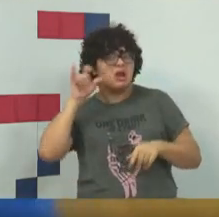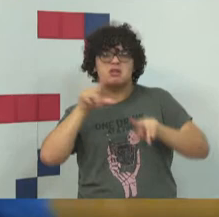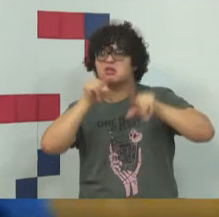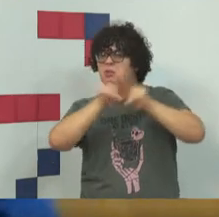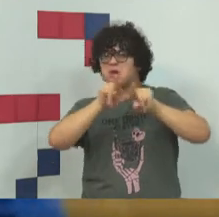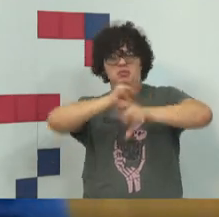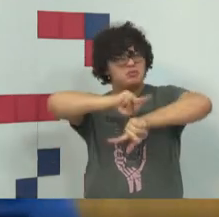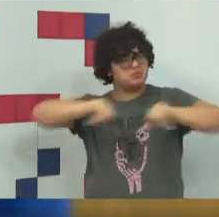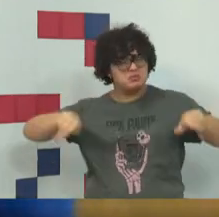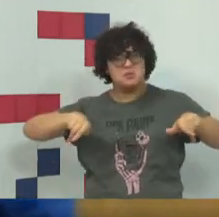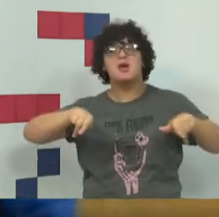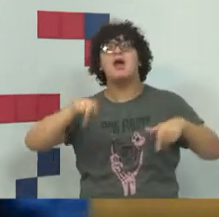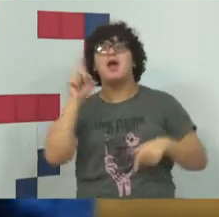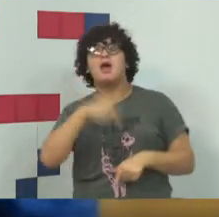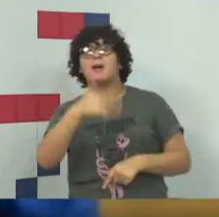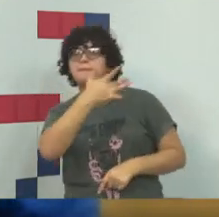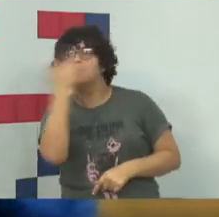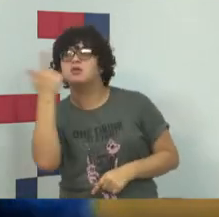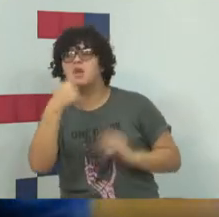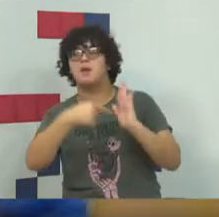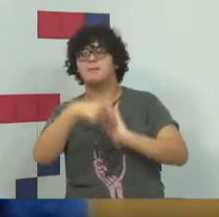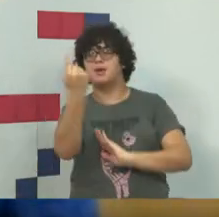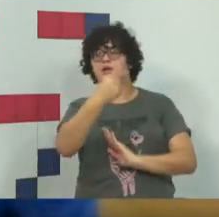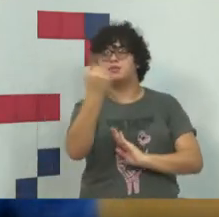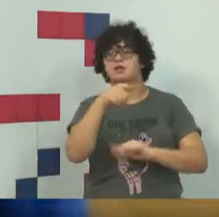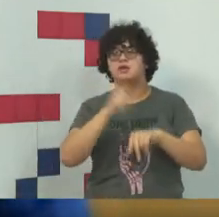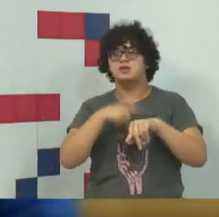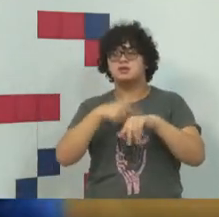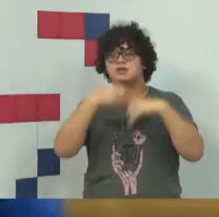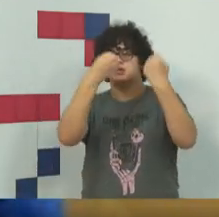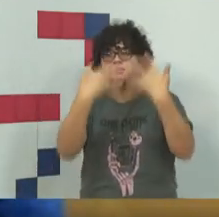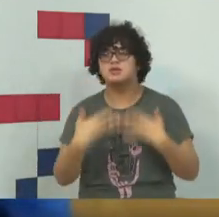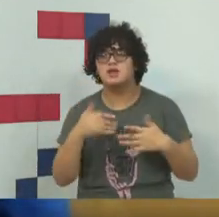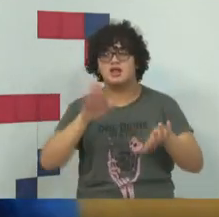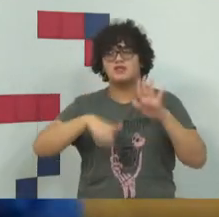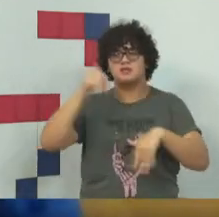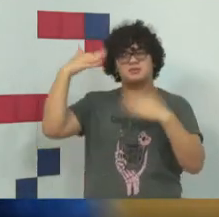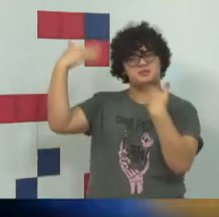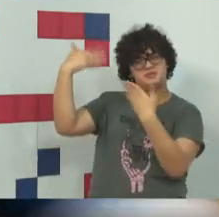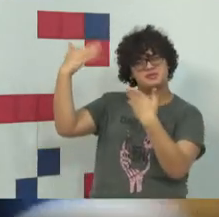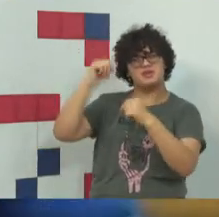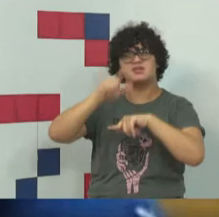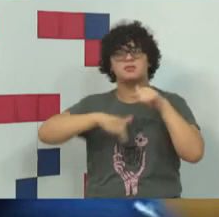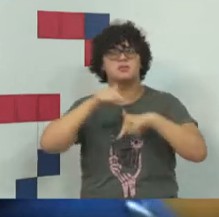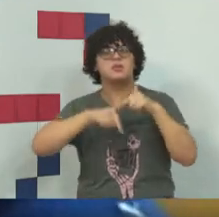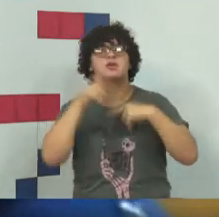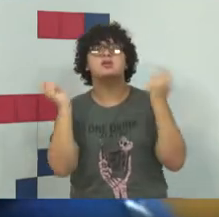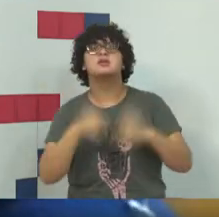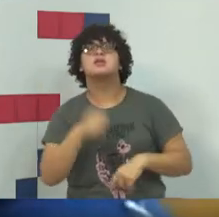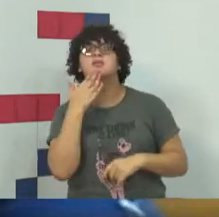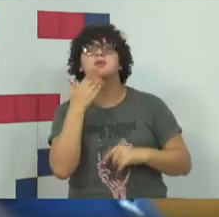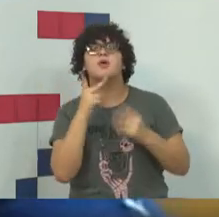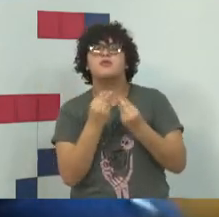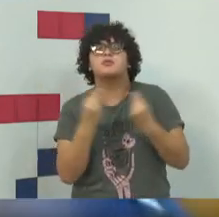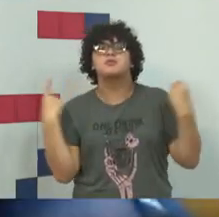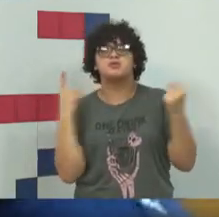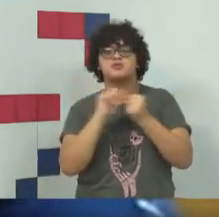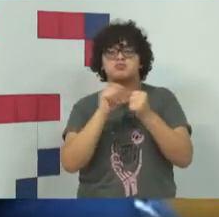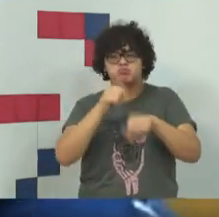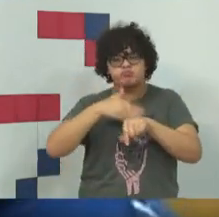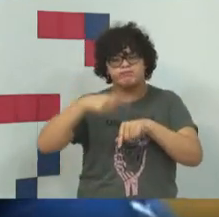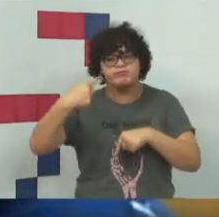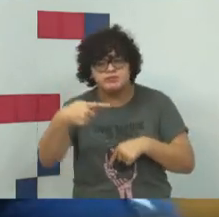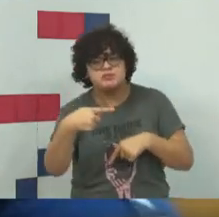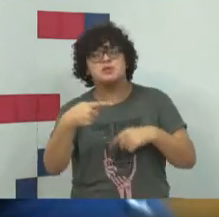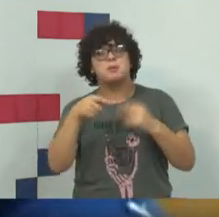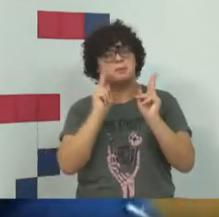tempo, elas são as primeiras a mandar já desconfiando, porque é um trabalho que a gente faz muito, repetitivo